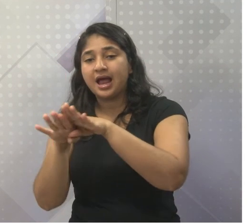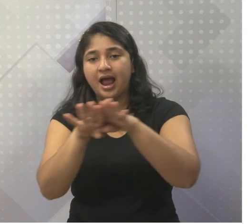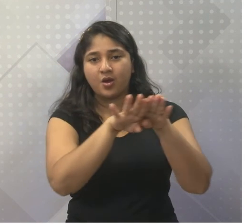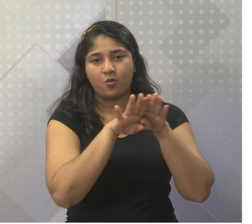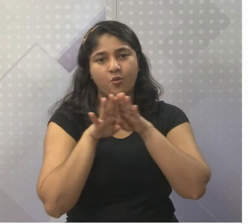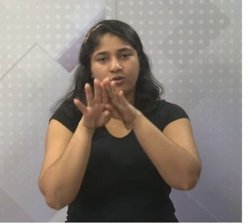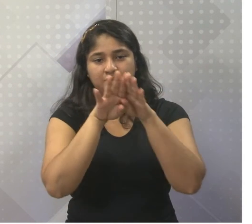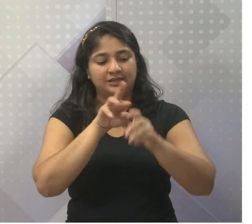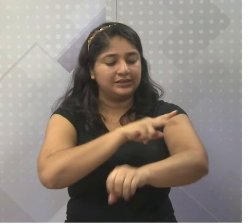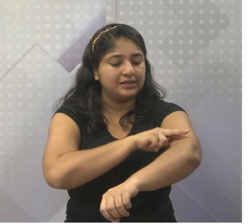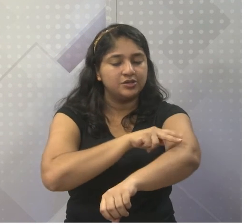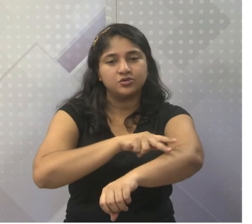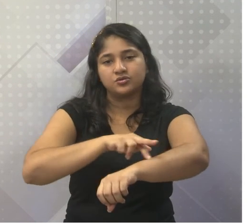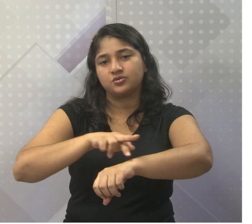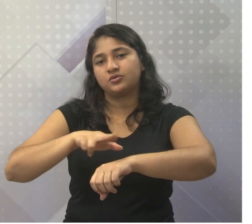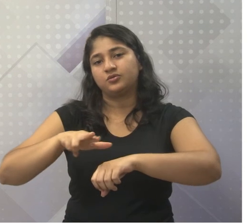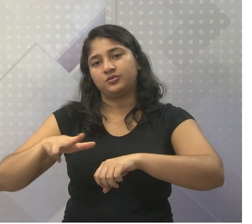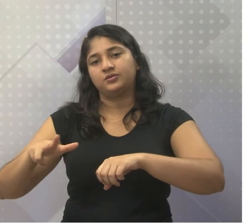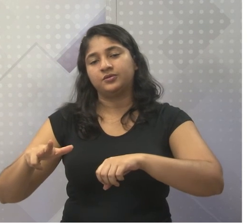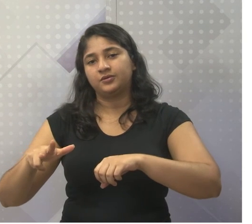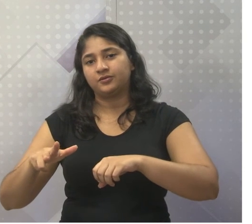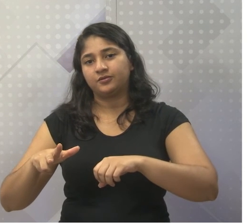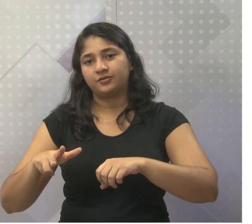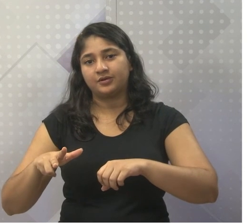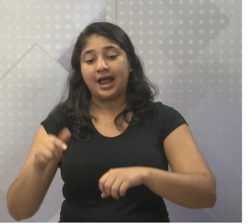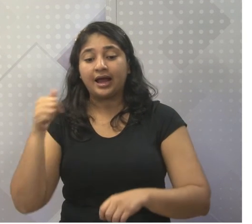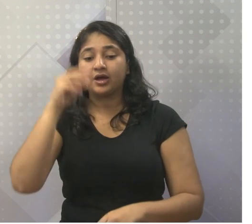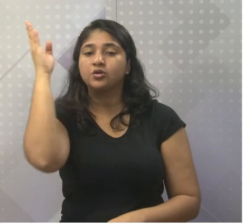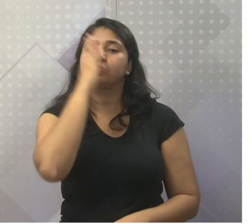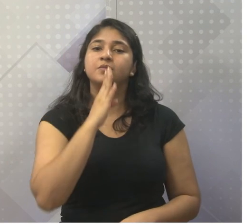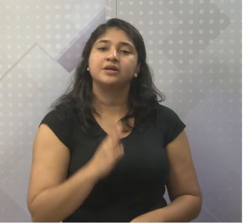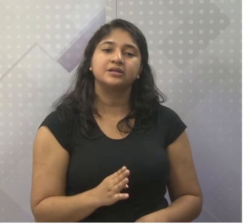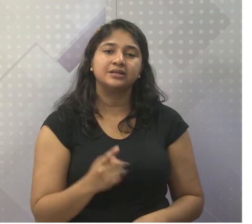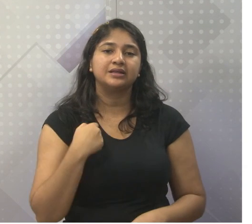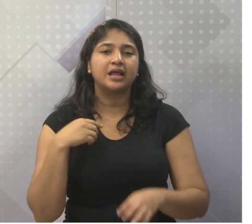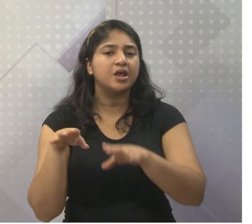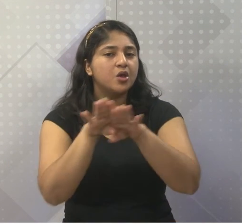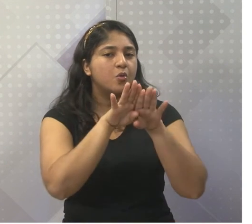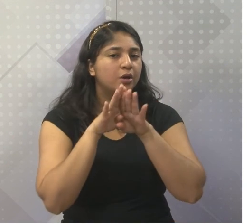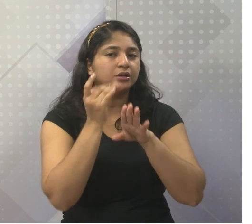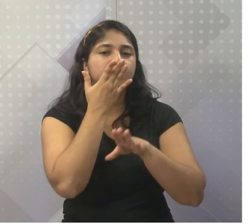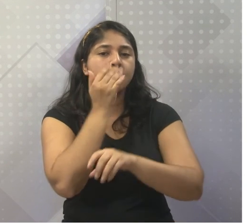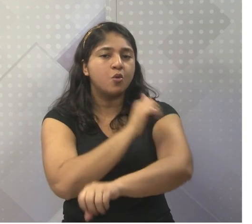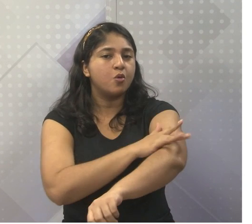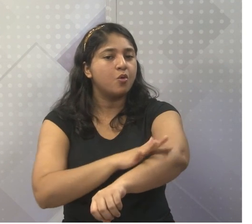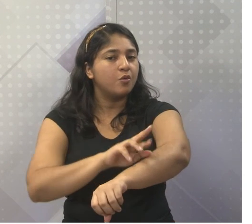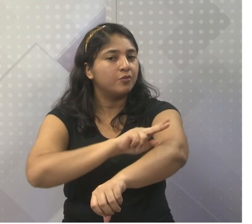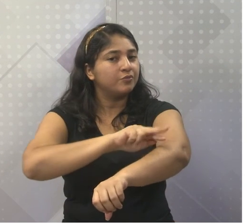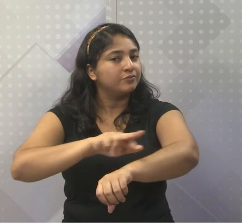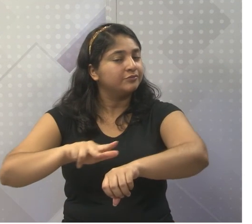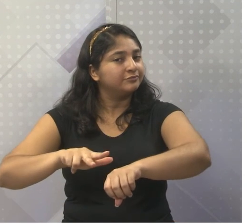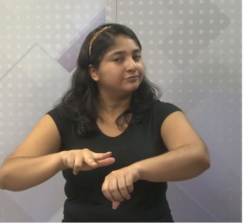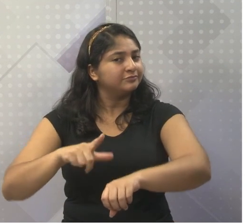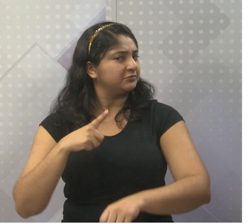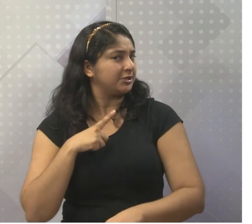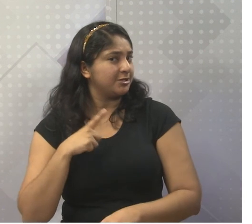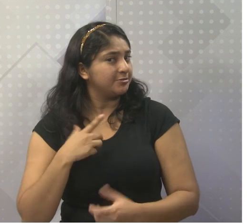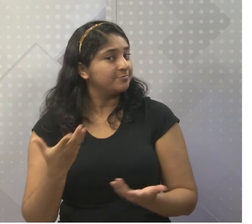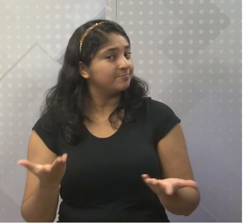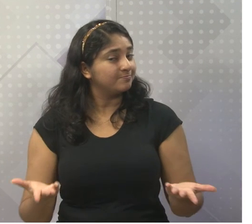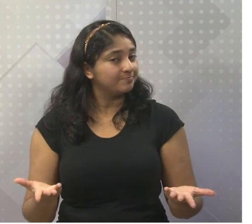racial nessa sociedade. Aí eu pergunto, no Brasil nós temos igualdade racial? Será?